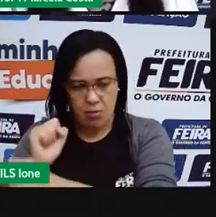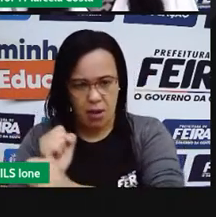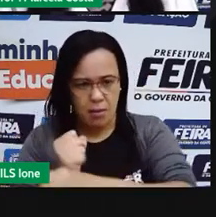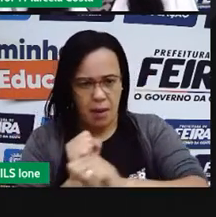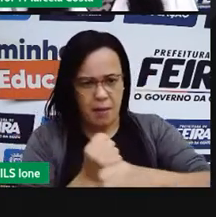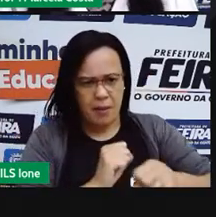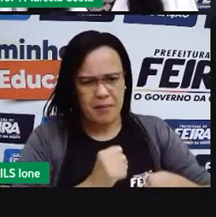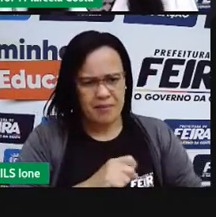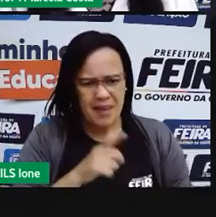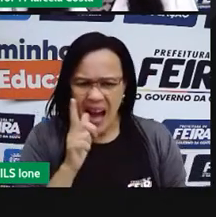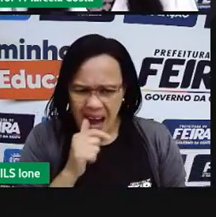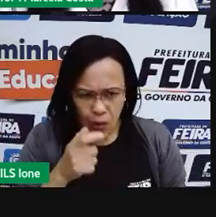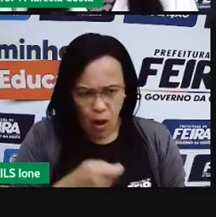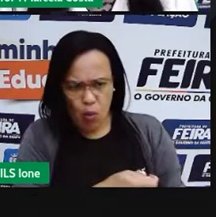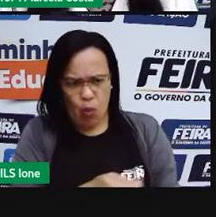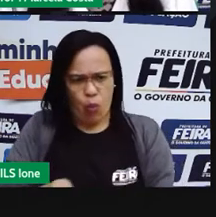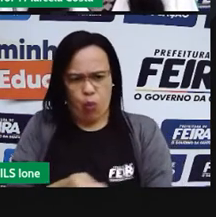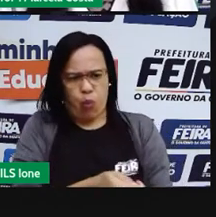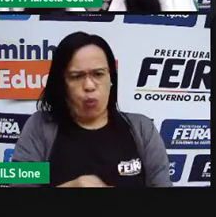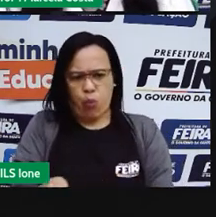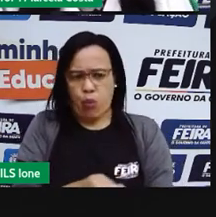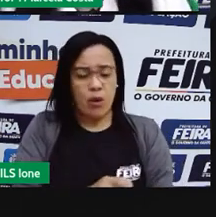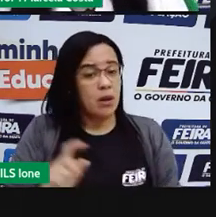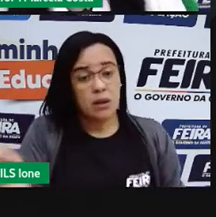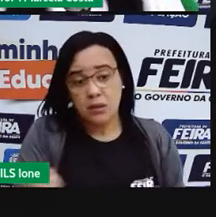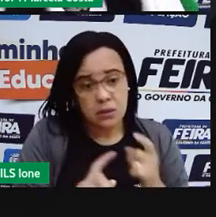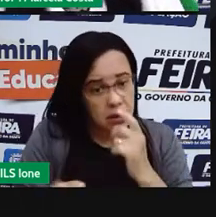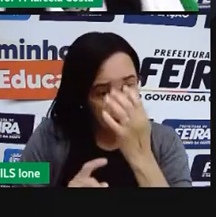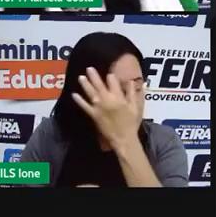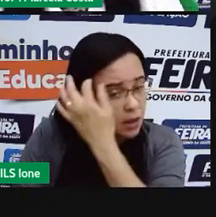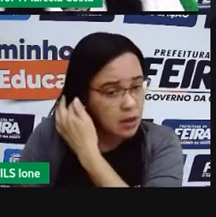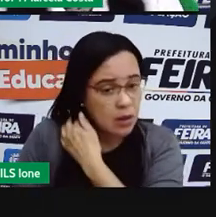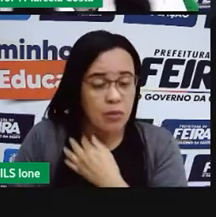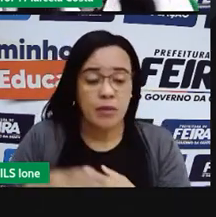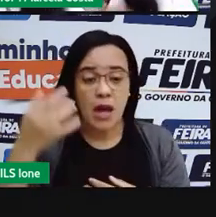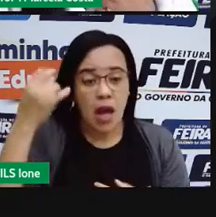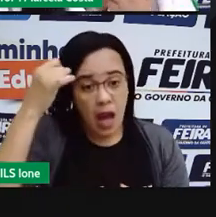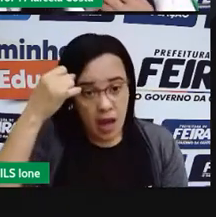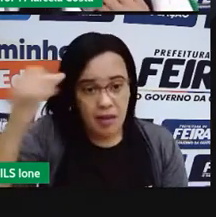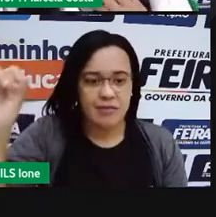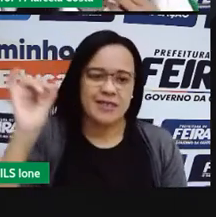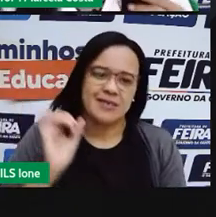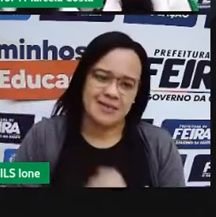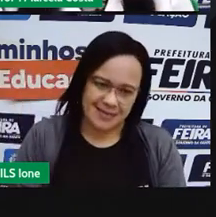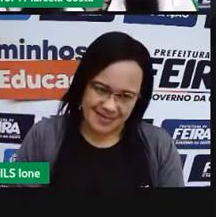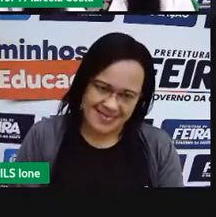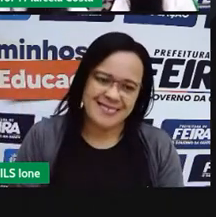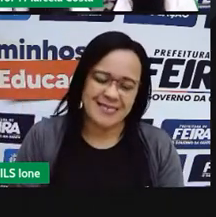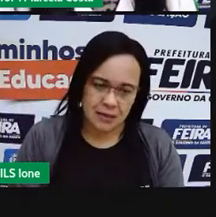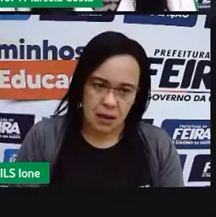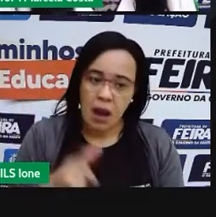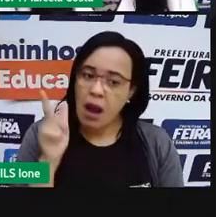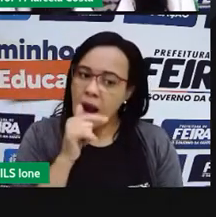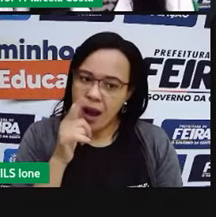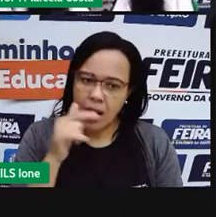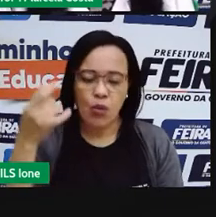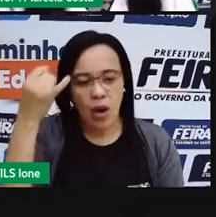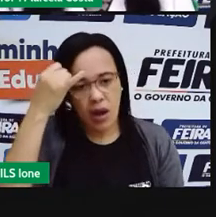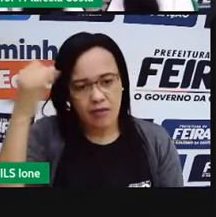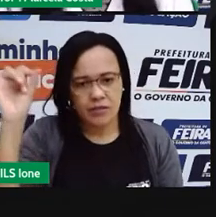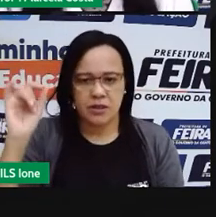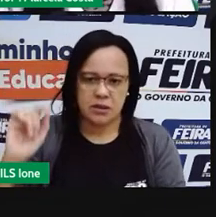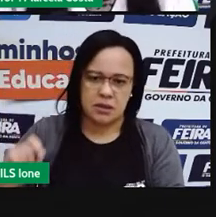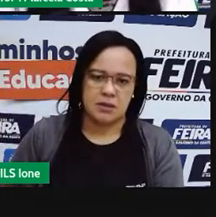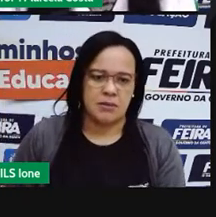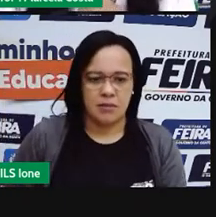balde de água. Aqui, como aparece normal, está vendo? Essa moça bonita. Usando uma matoura ao invés